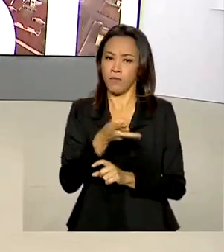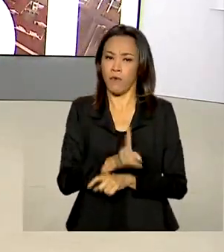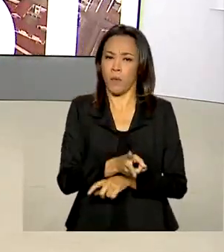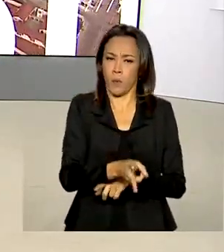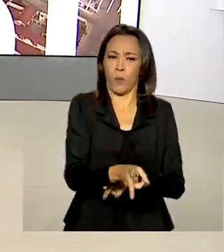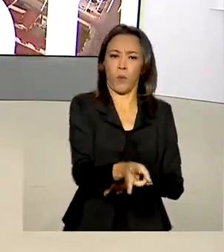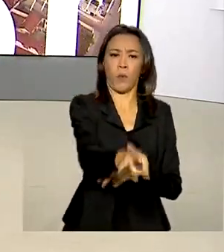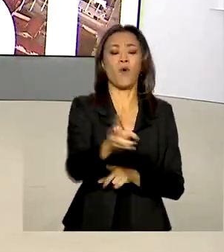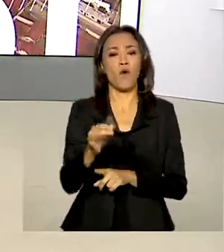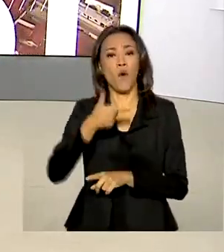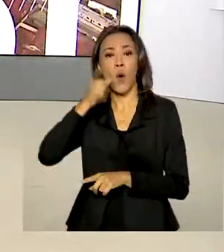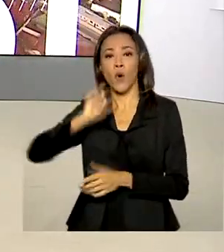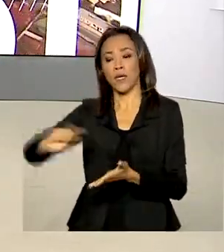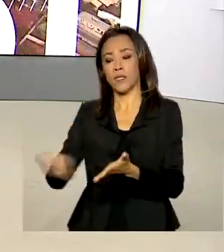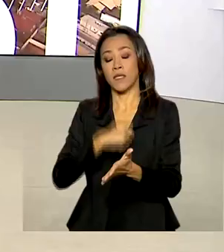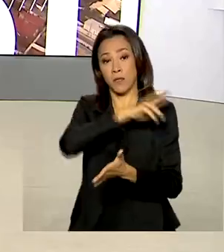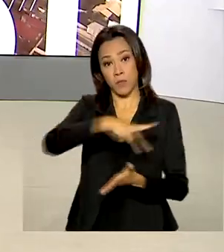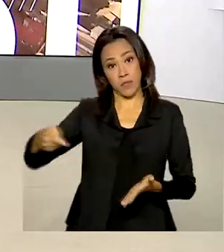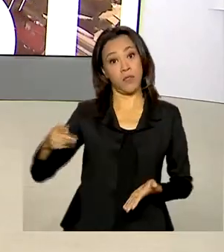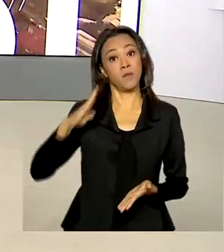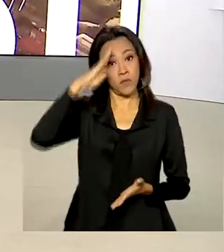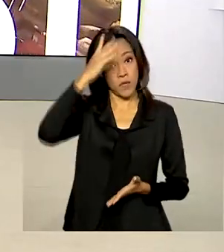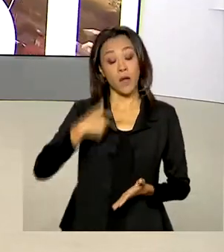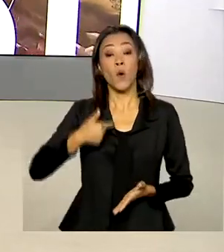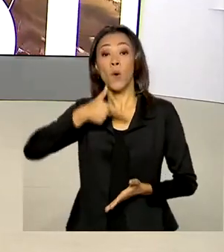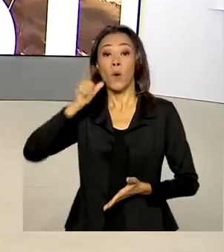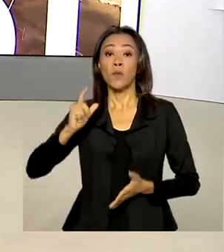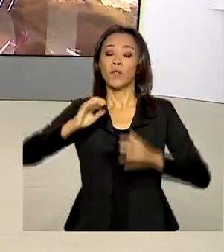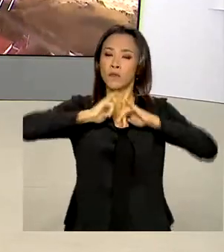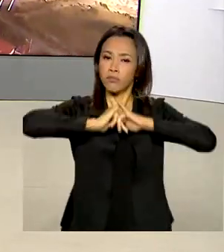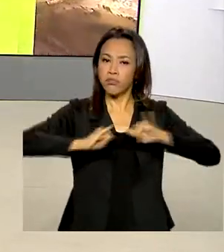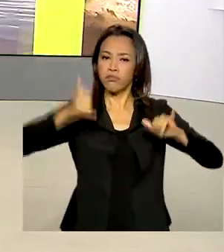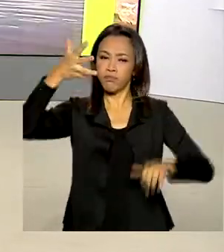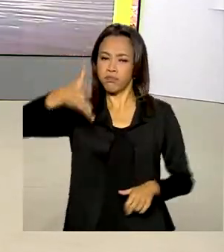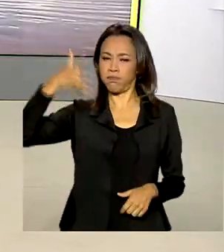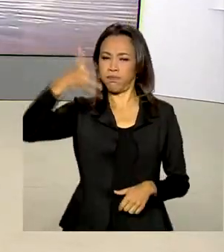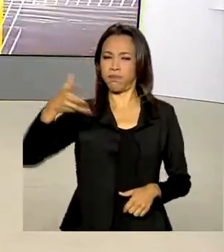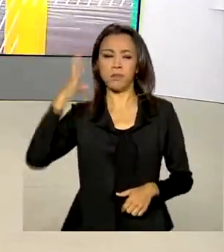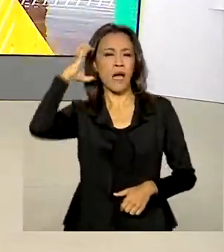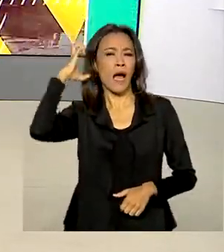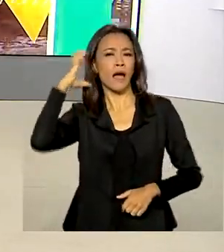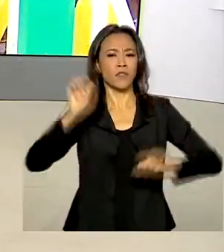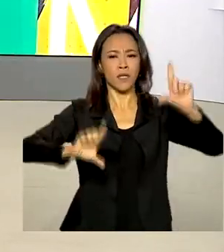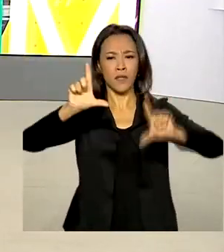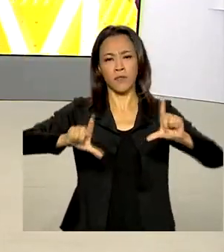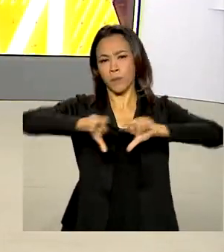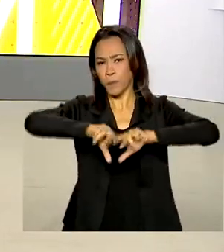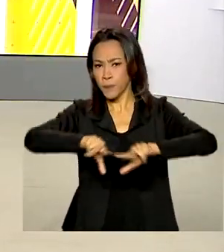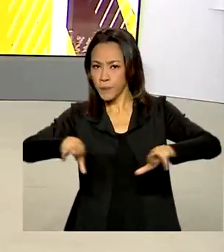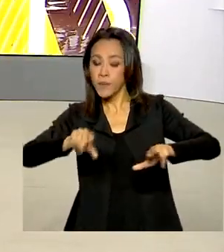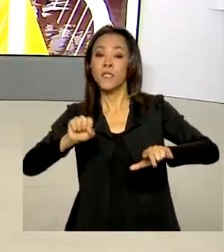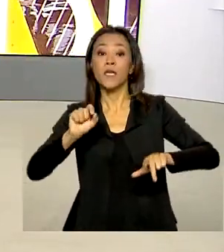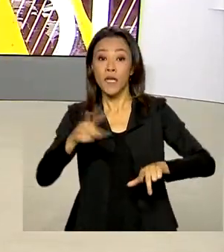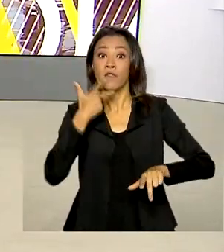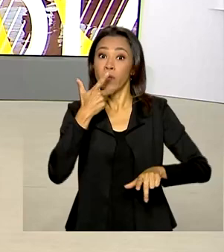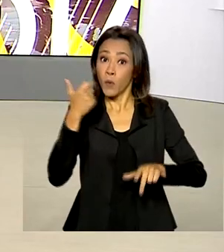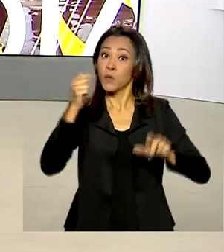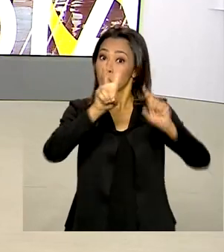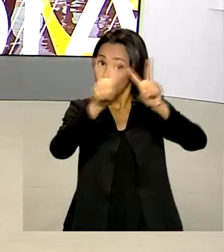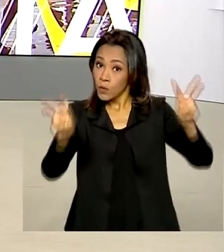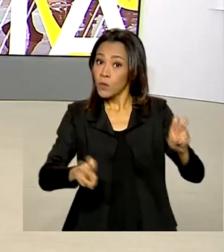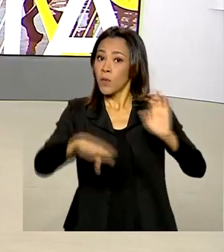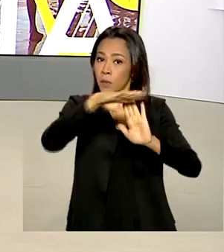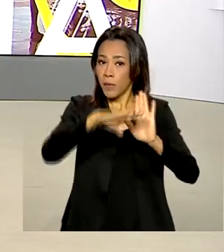Jair Bolsonaro. Em pronunciamento em rede nacional de rádio e TV na noite desta quarta-feira, o presidente comentou o programa e também